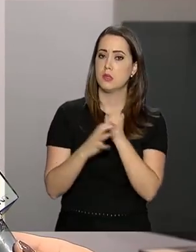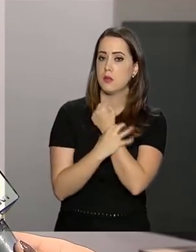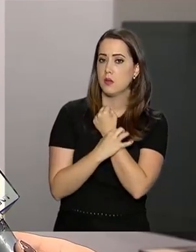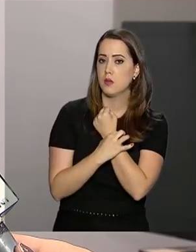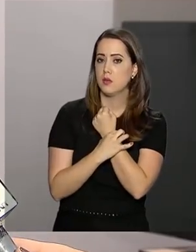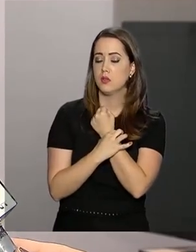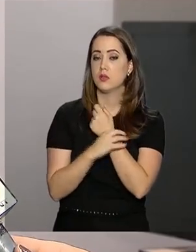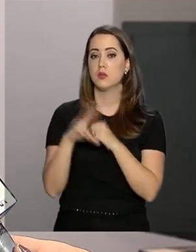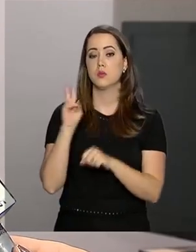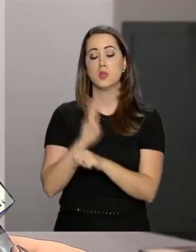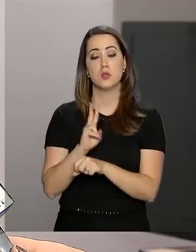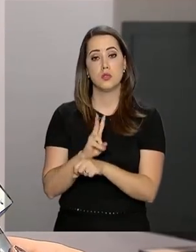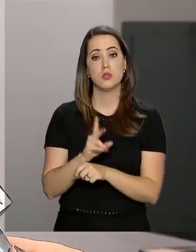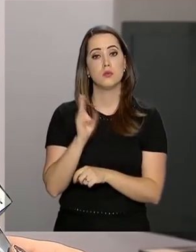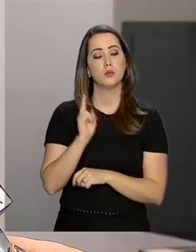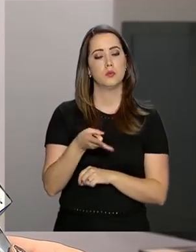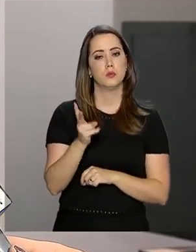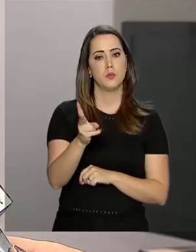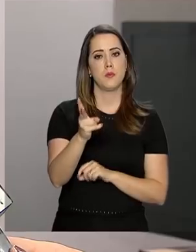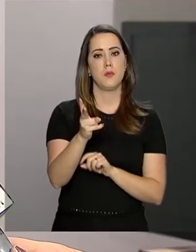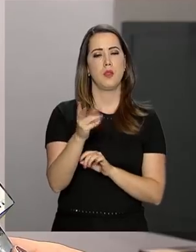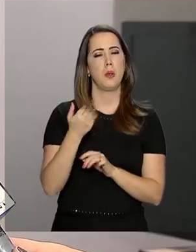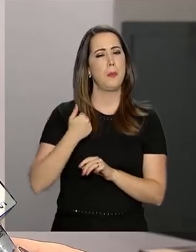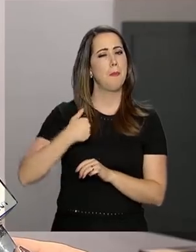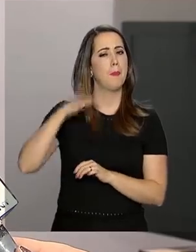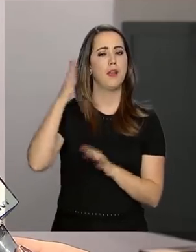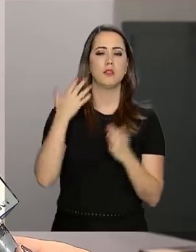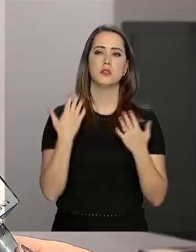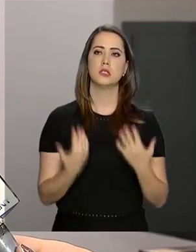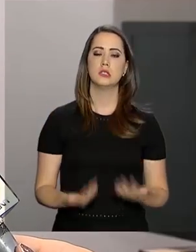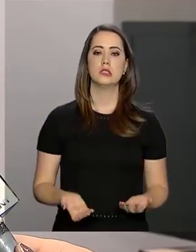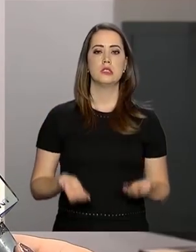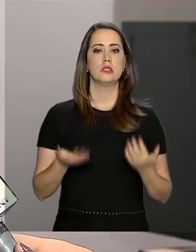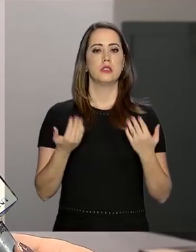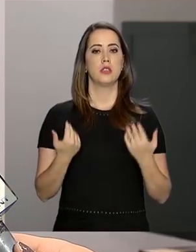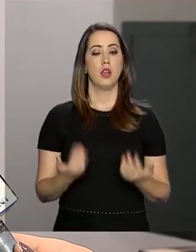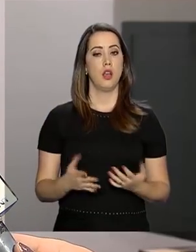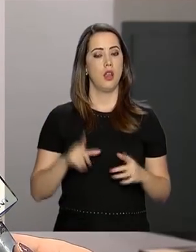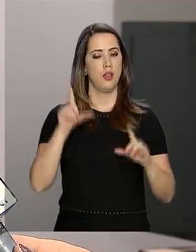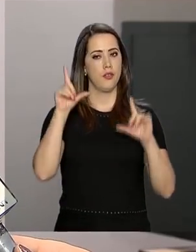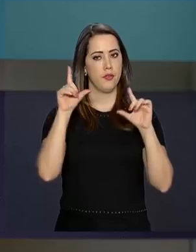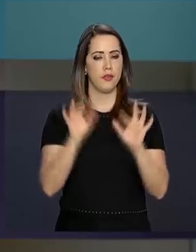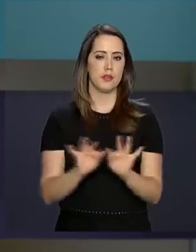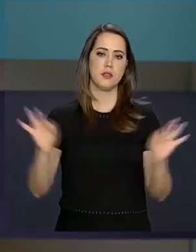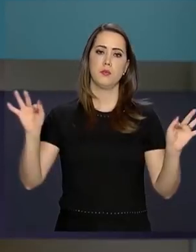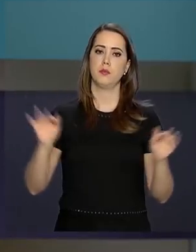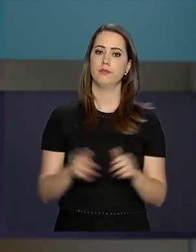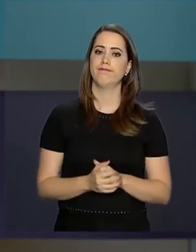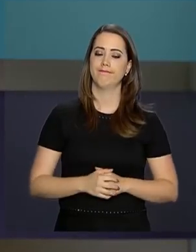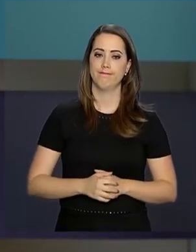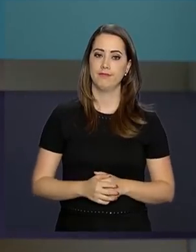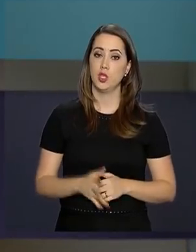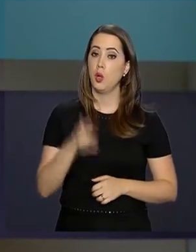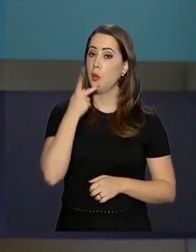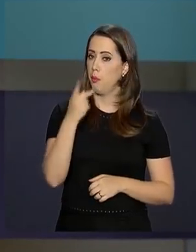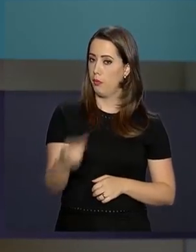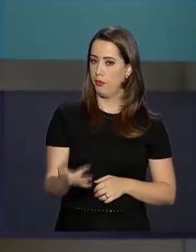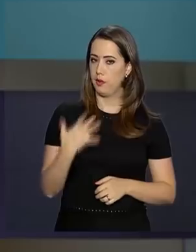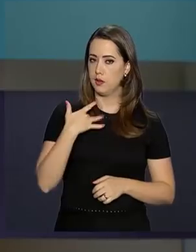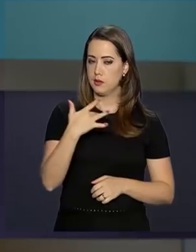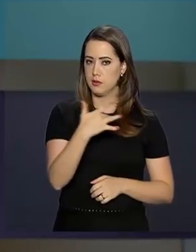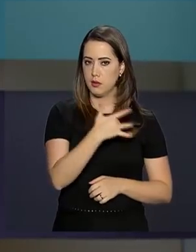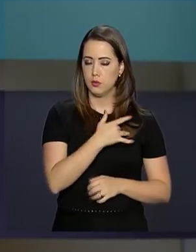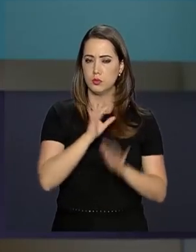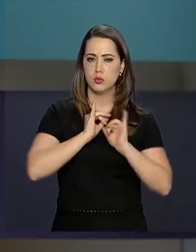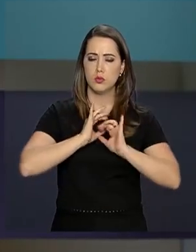salvaguardar esses objetivos de uma maneira mais leve, menos burocratizada. E por falar em saúde,